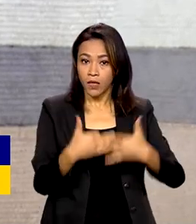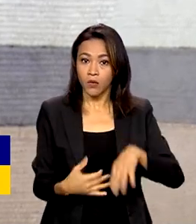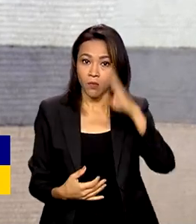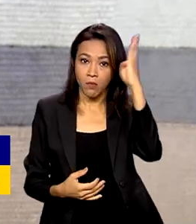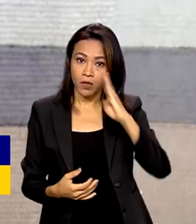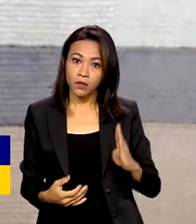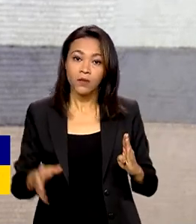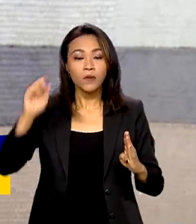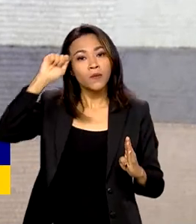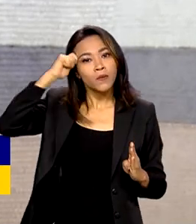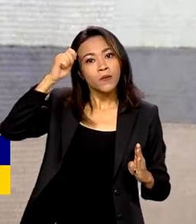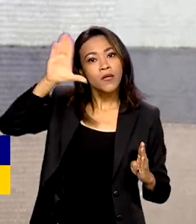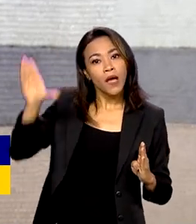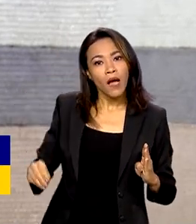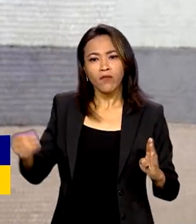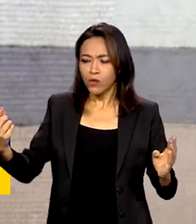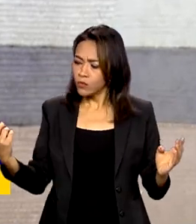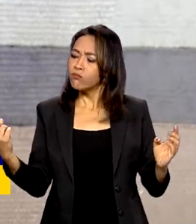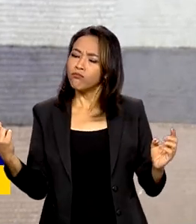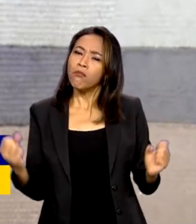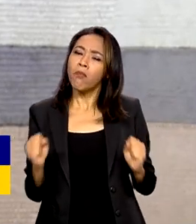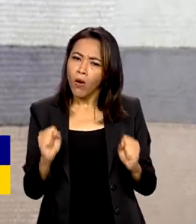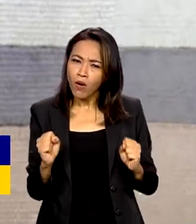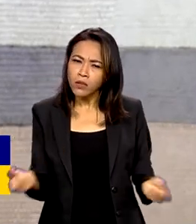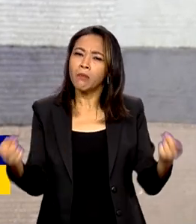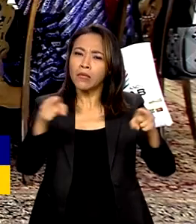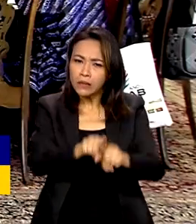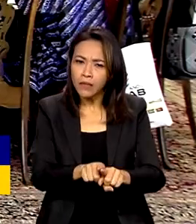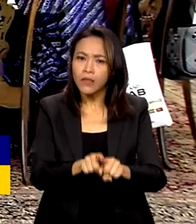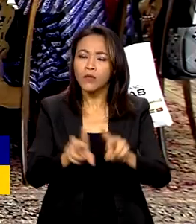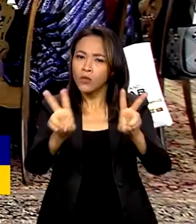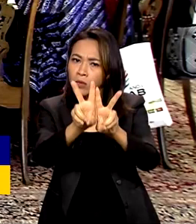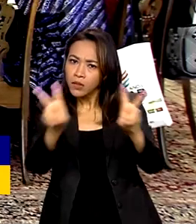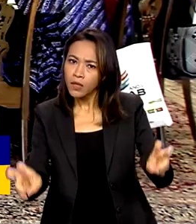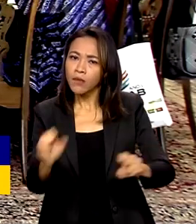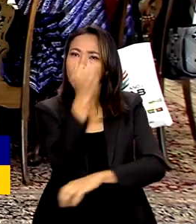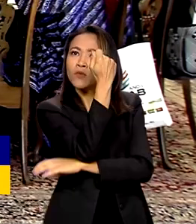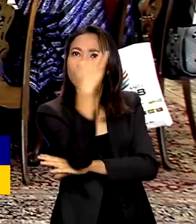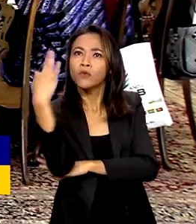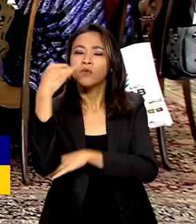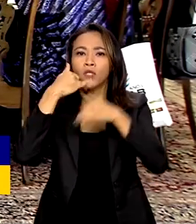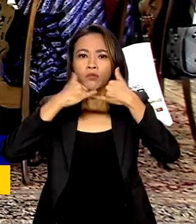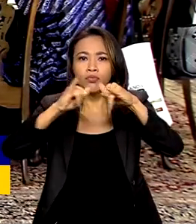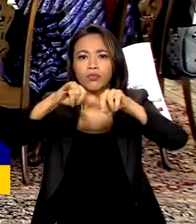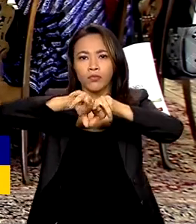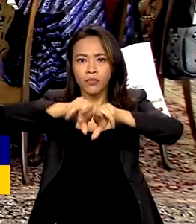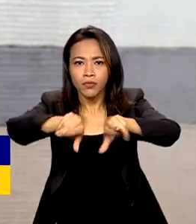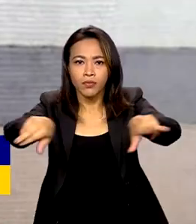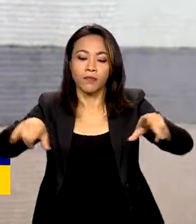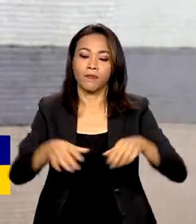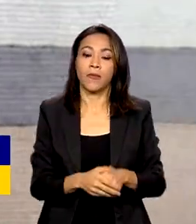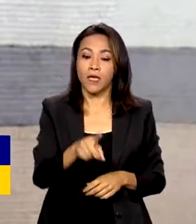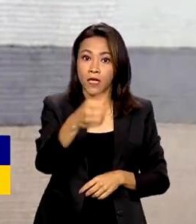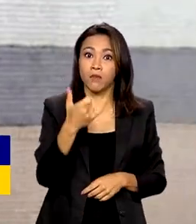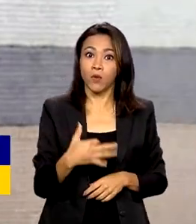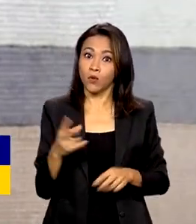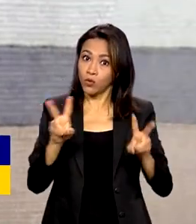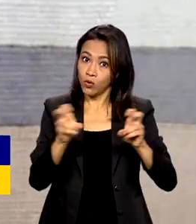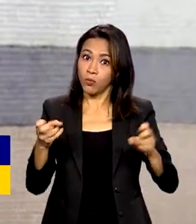atuar juntos em questões ambientais e de energia limpa e ressaltou o combate ao racismo. Por isso,